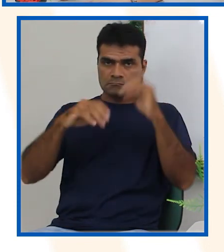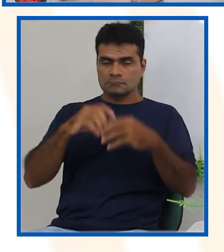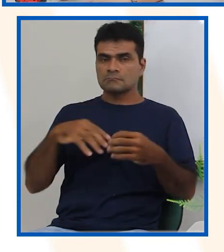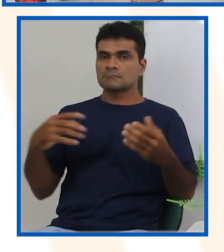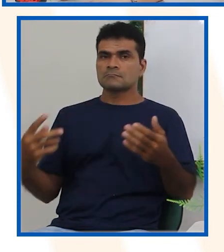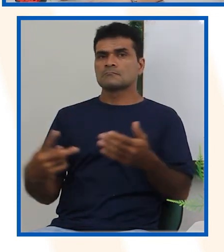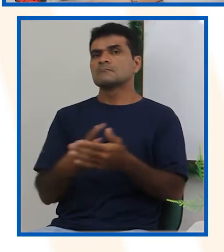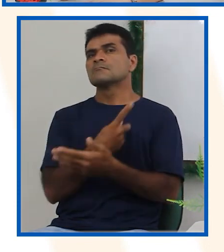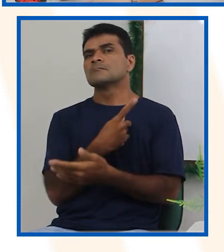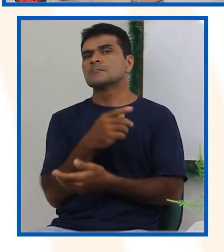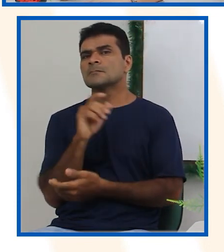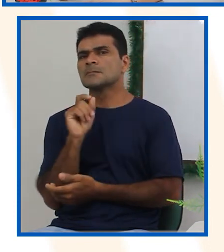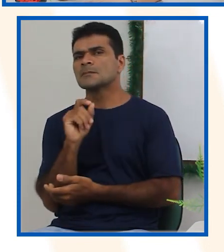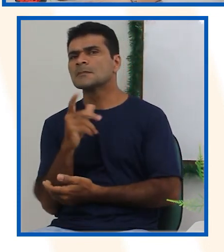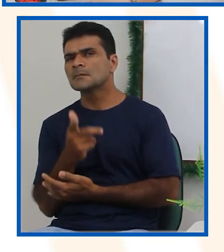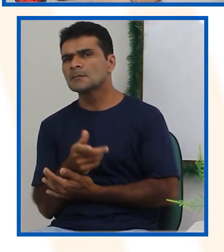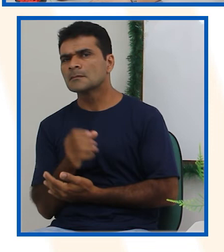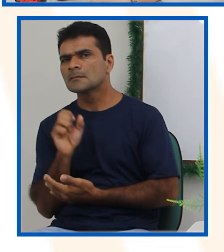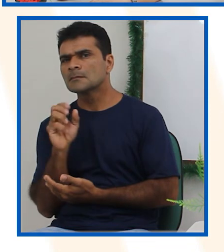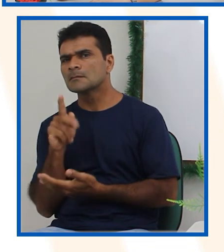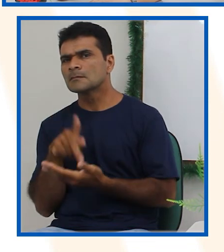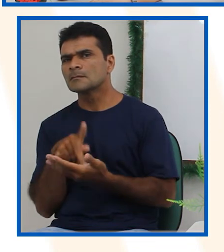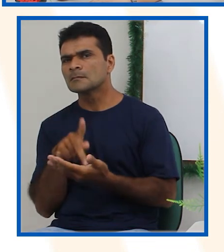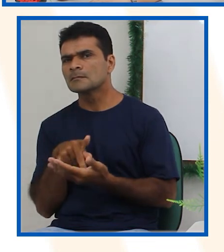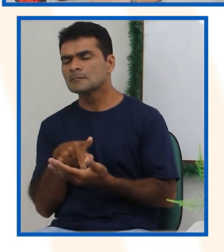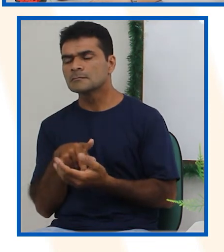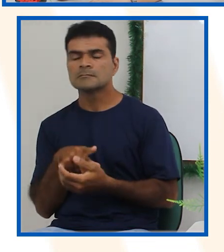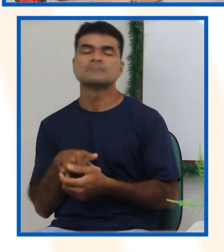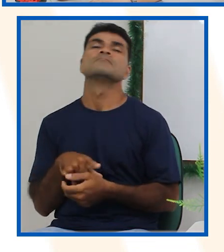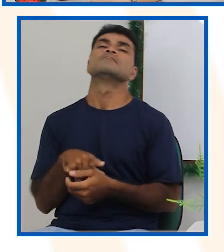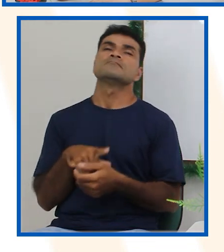Talvez aconteça? Ou é impossível acontecer?